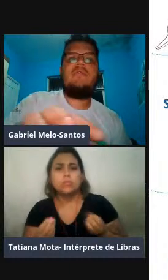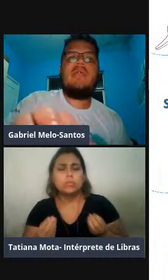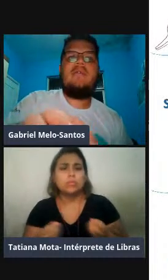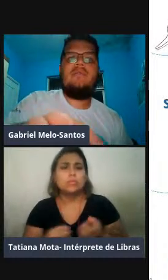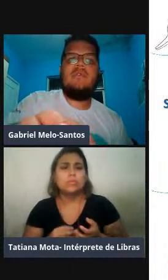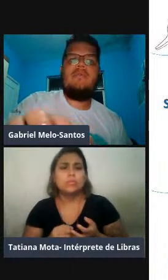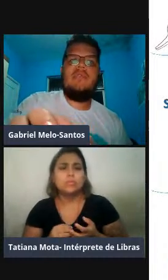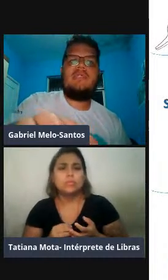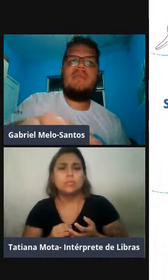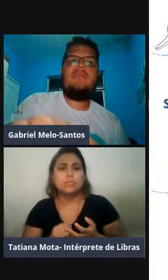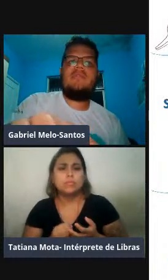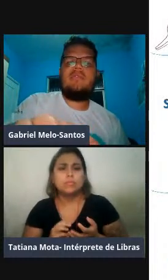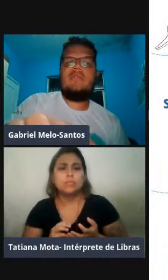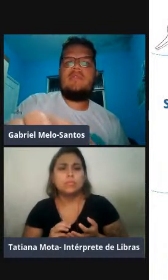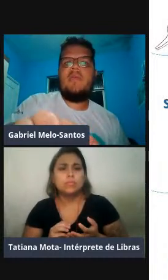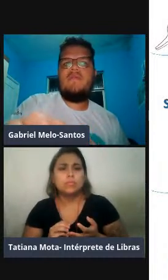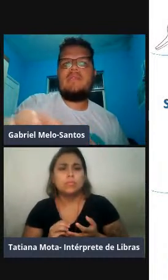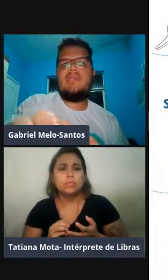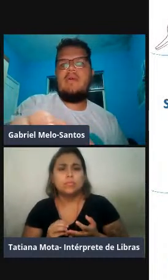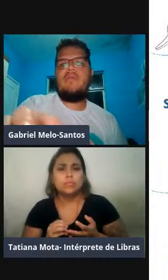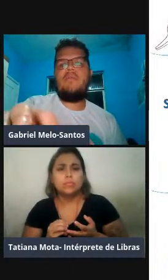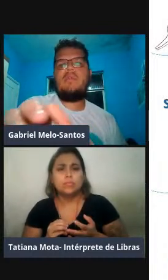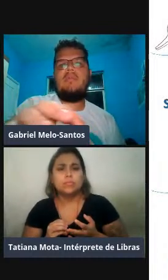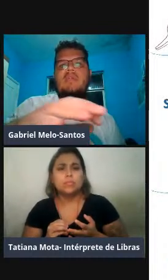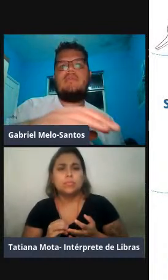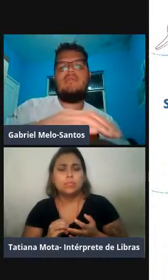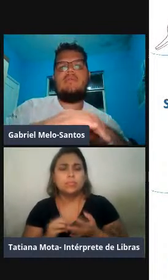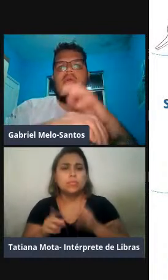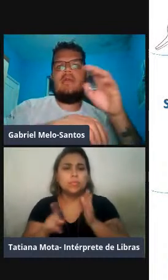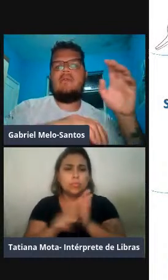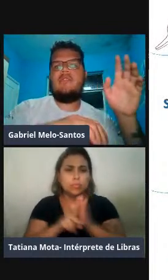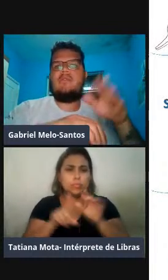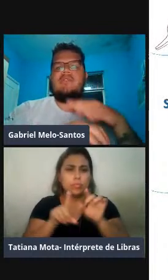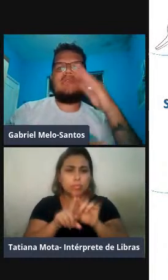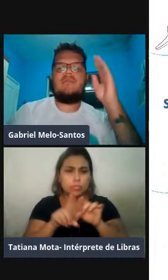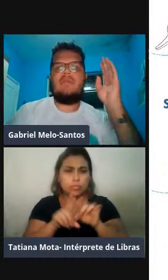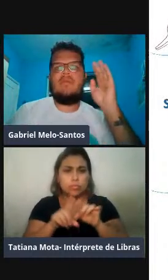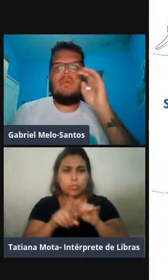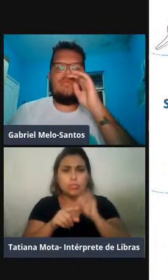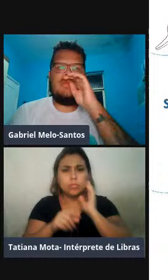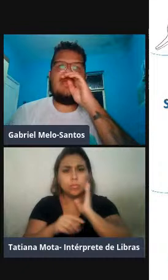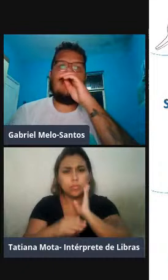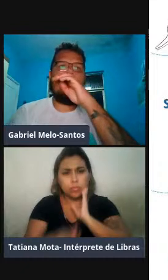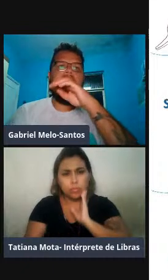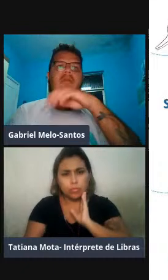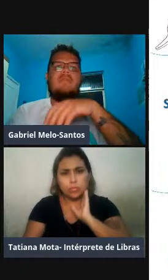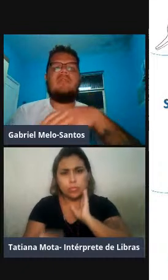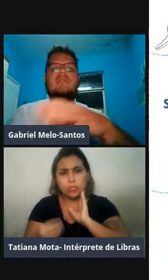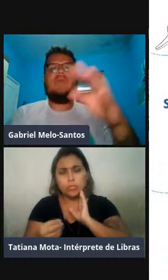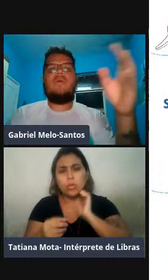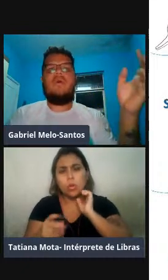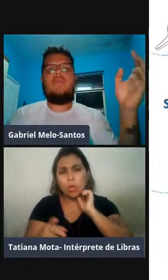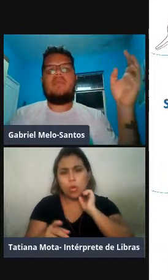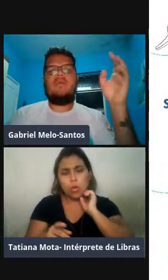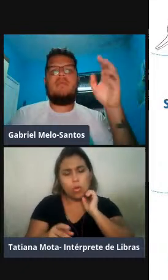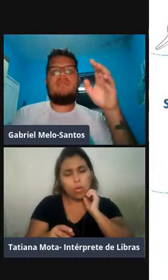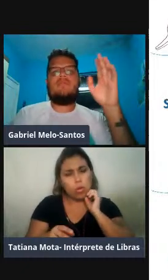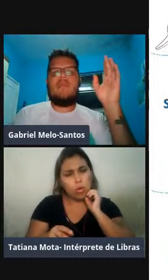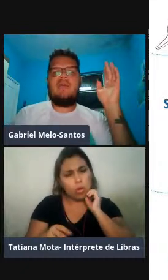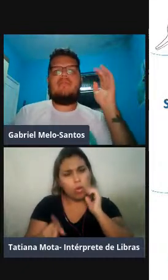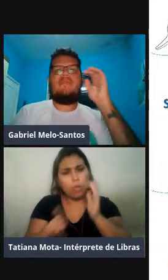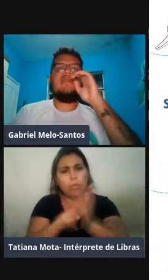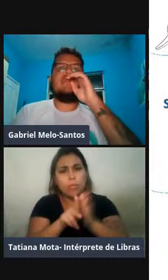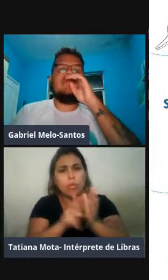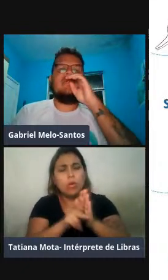comportamento segurado de exibir objetos na superfície, que é um comportamento sócio-sexual do boto. Quando estão em cópula,